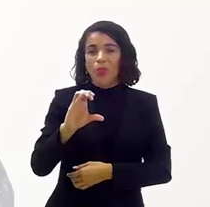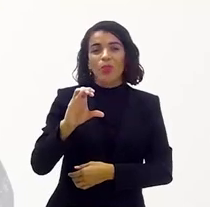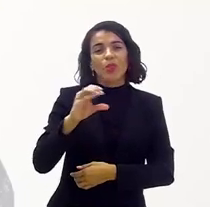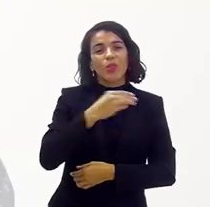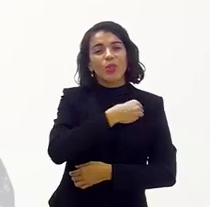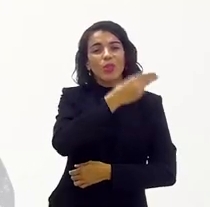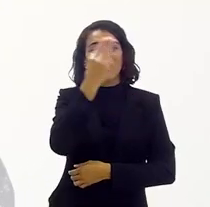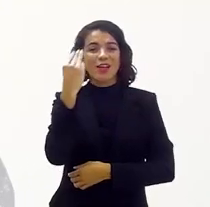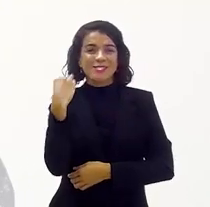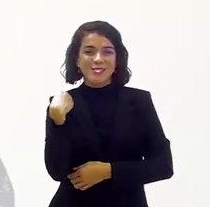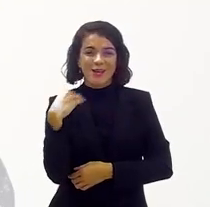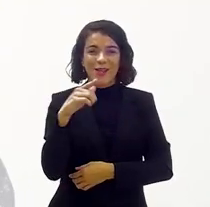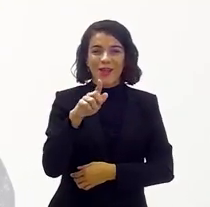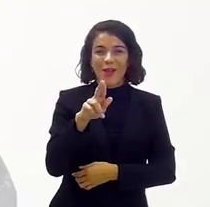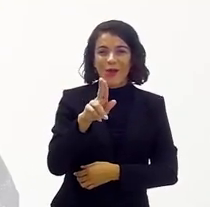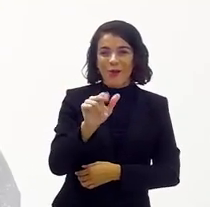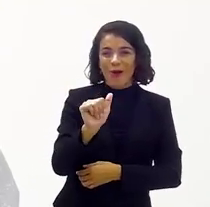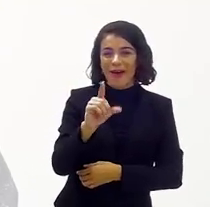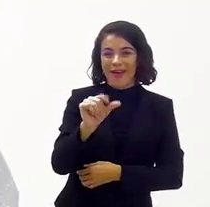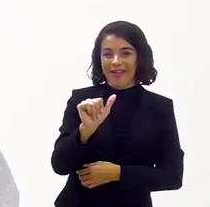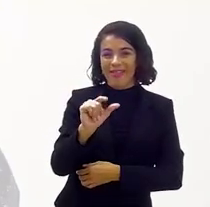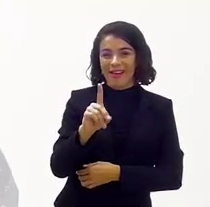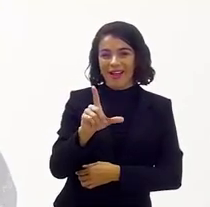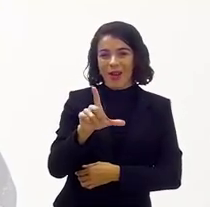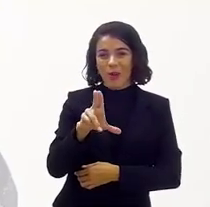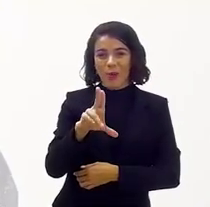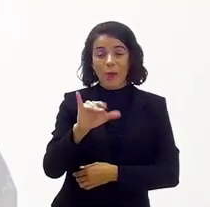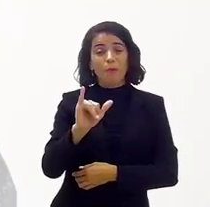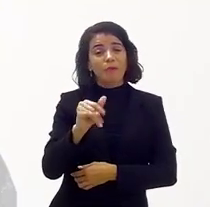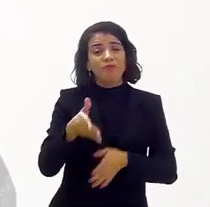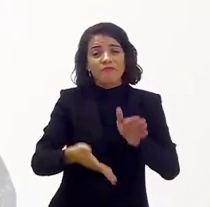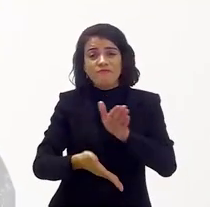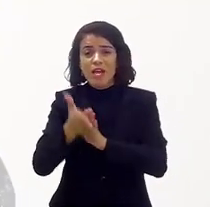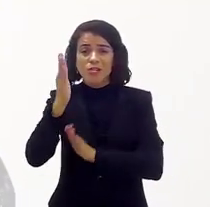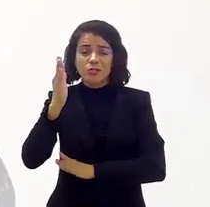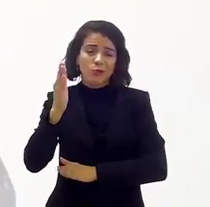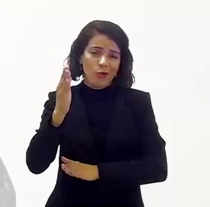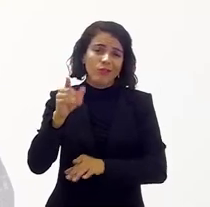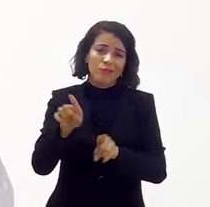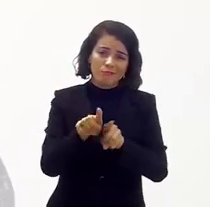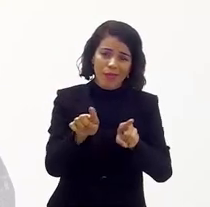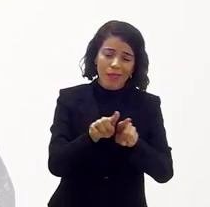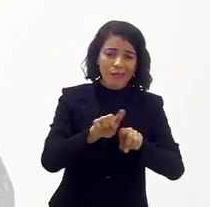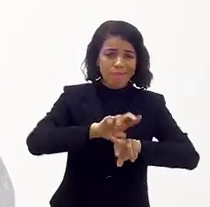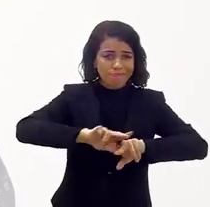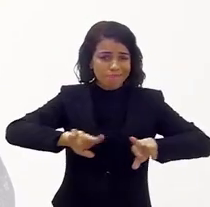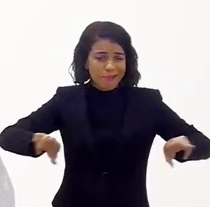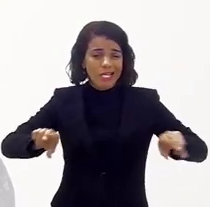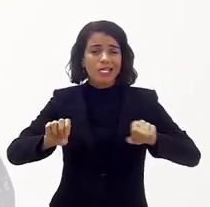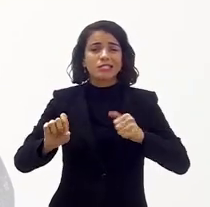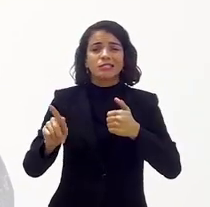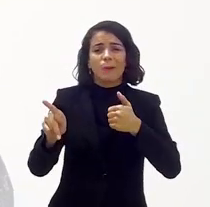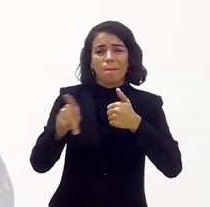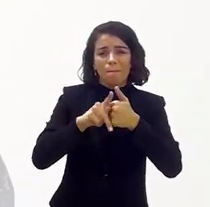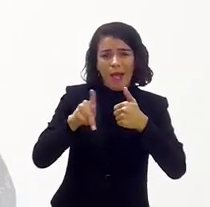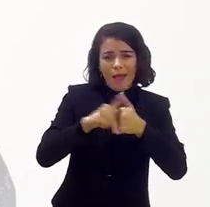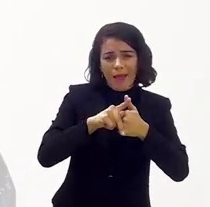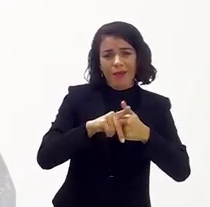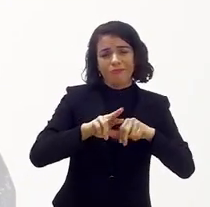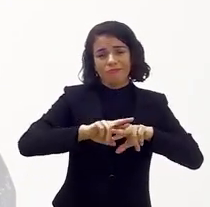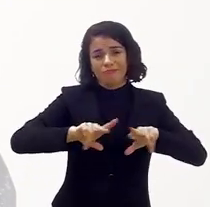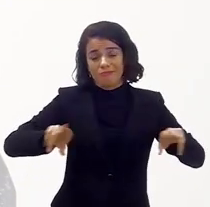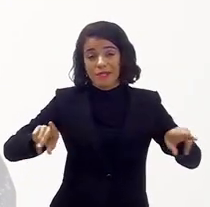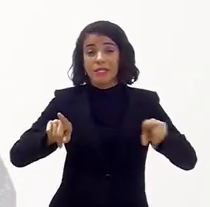de Guadalupe também com as freiras. Quer dizer, aí a gente foi a São Paulo, São Pedro, que foi muito interessante. E